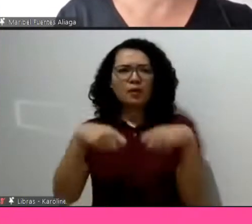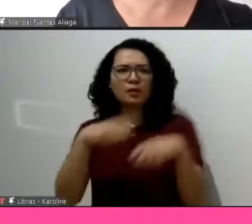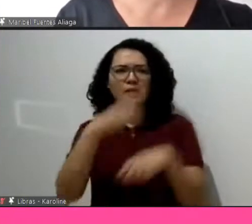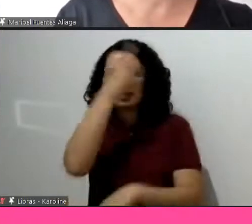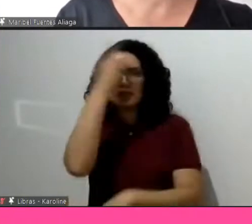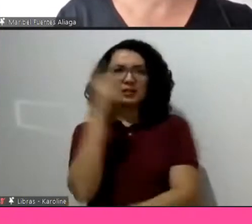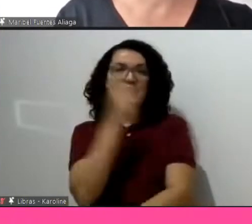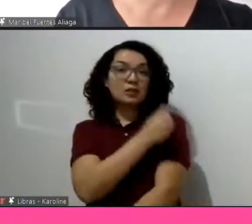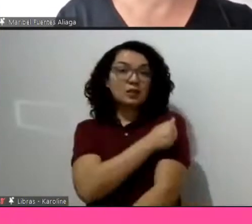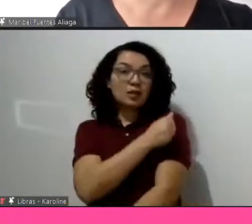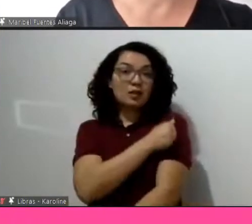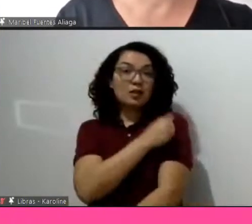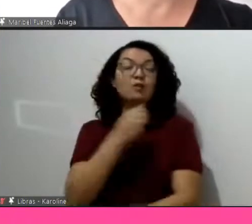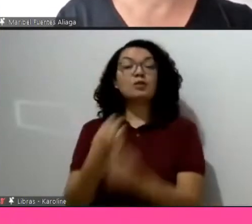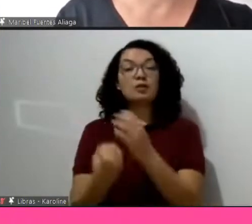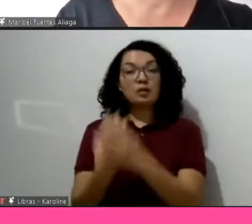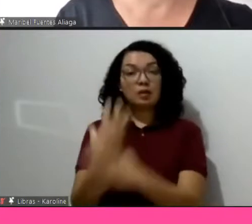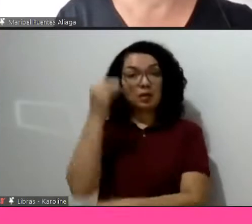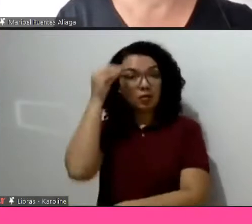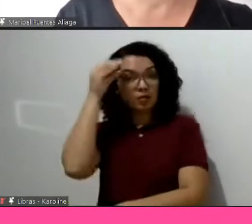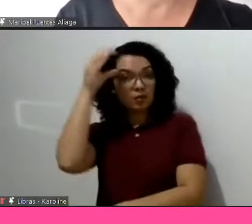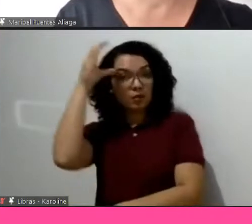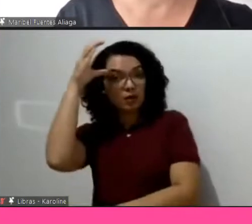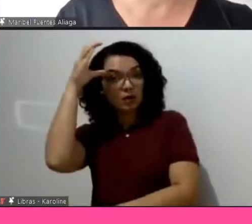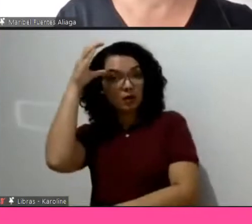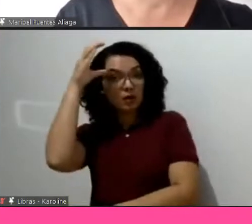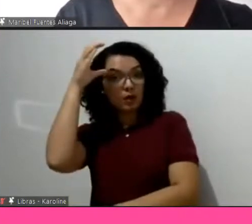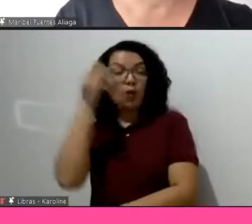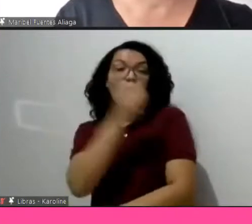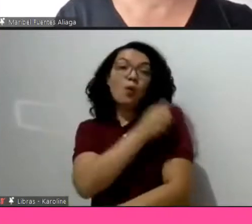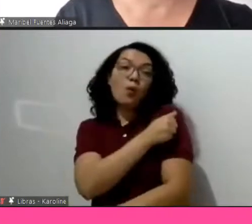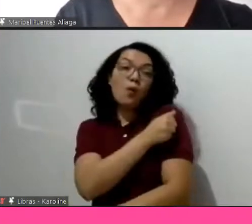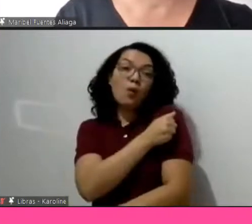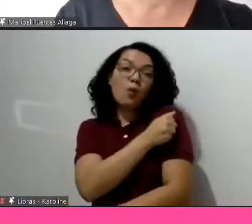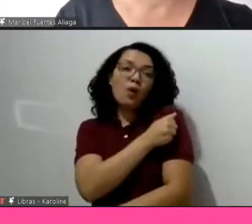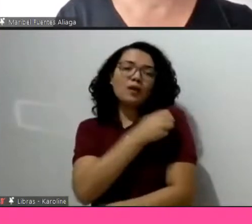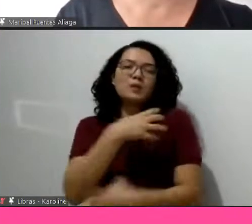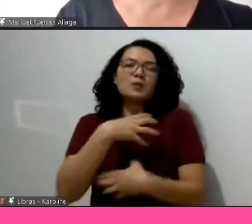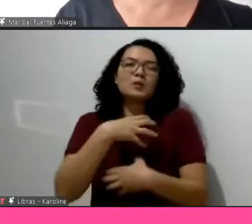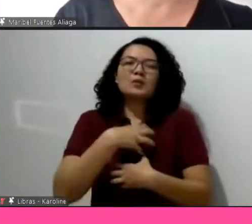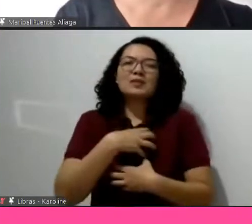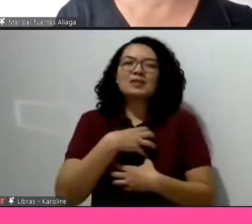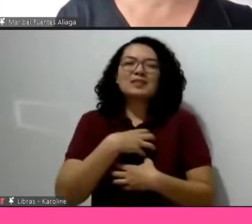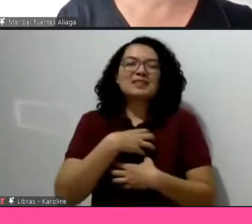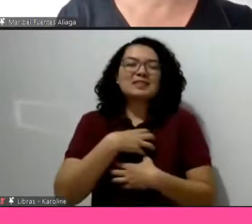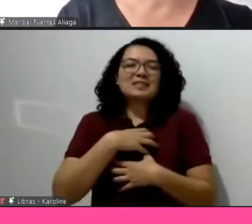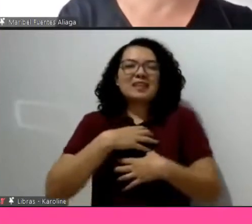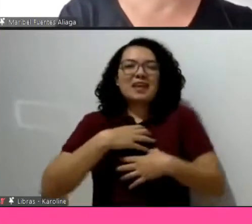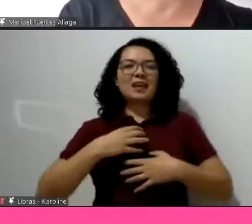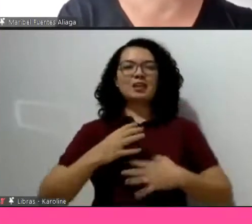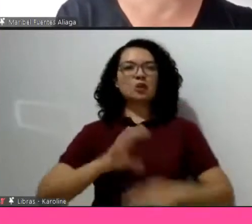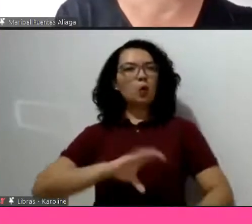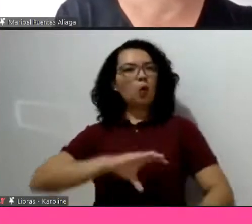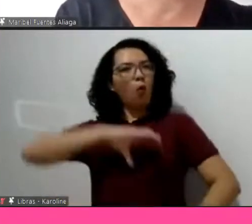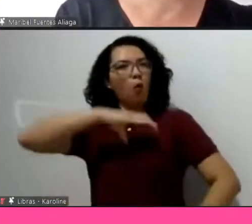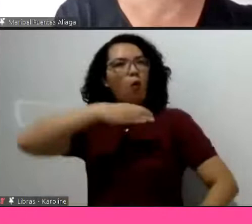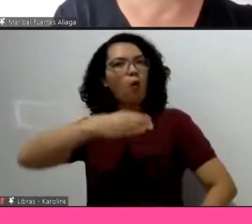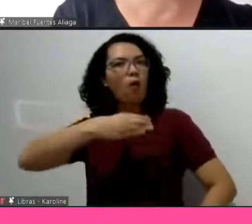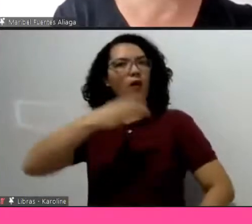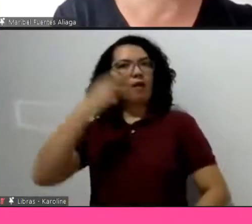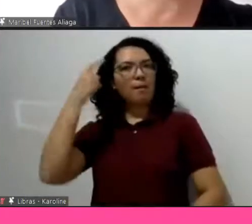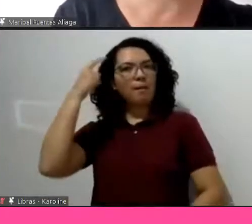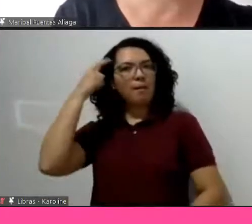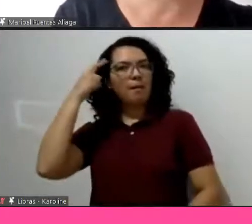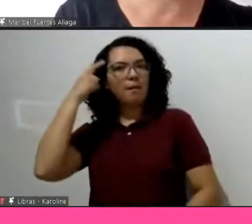produção de conhecimento é que ele se sente mais livre para usar e questionar. Porque quando a gente se sente muito preso